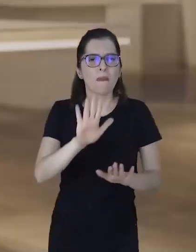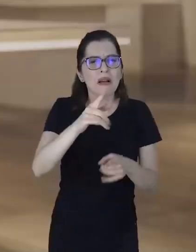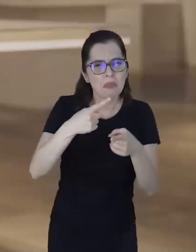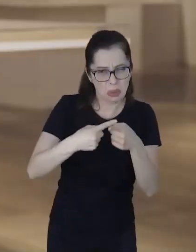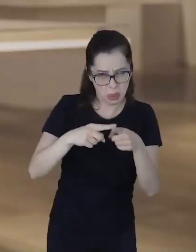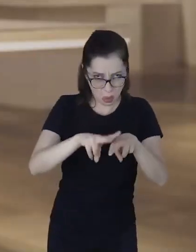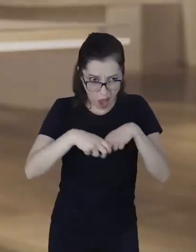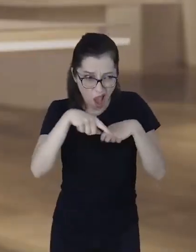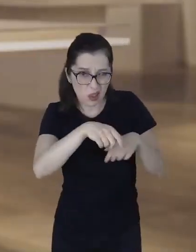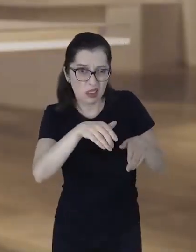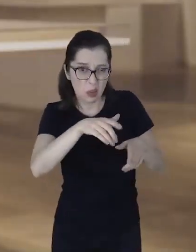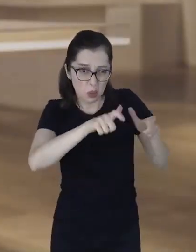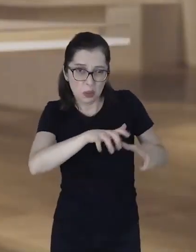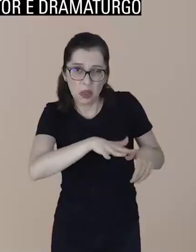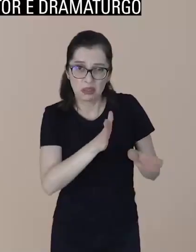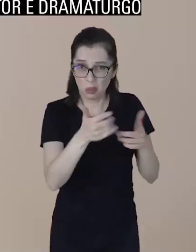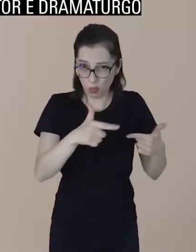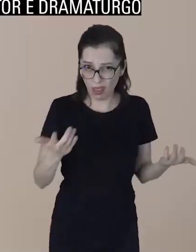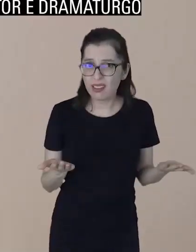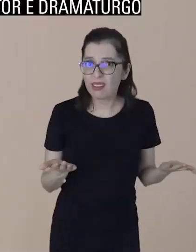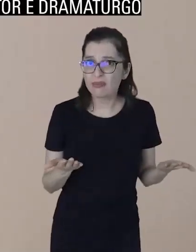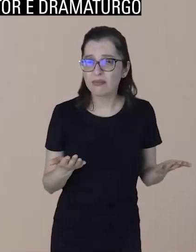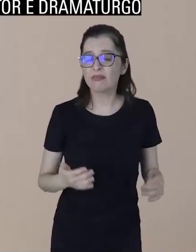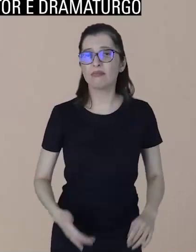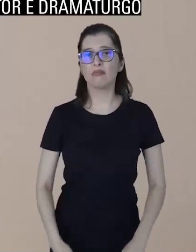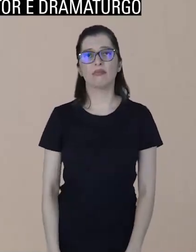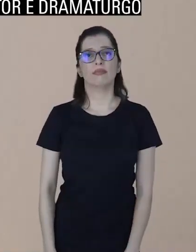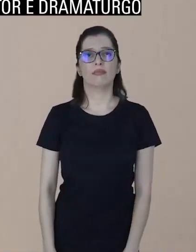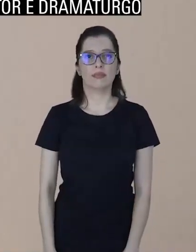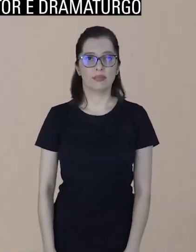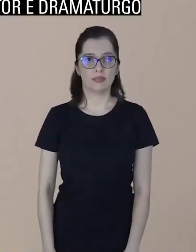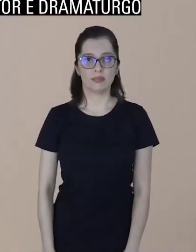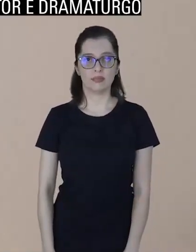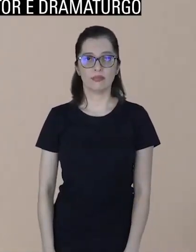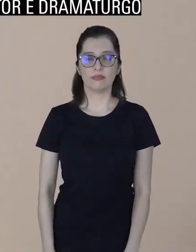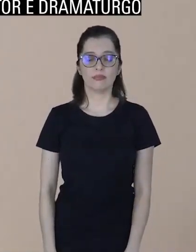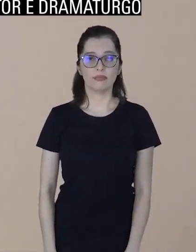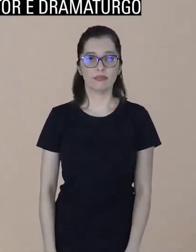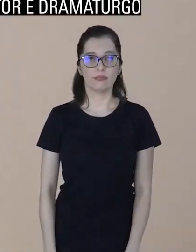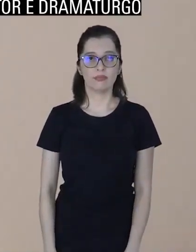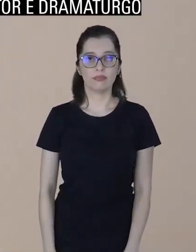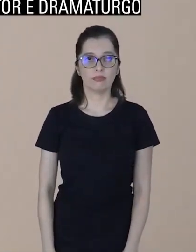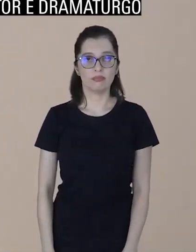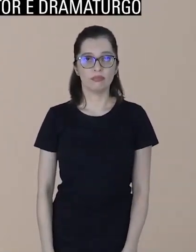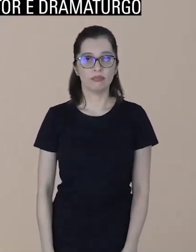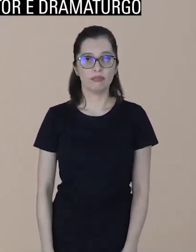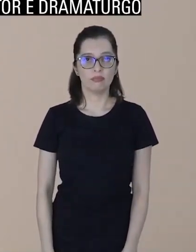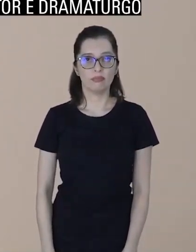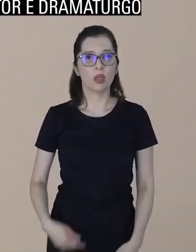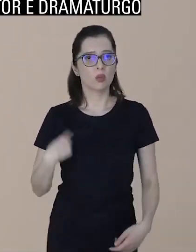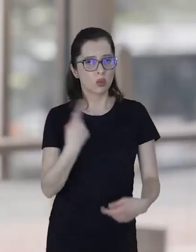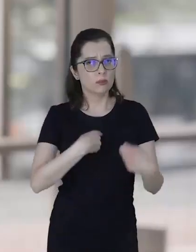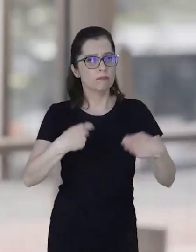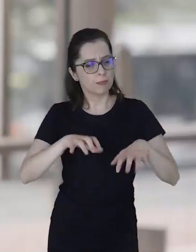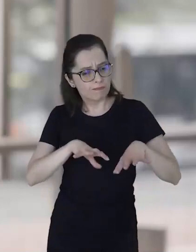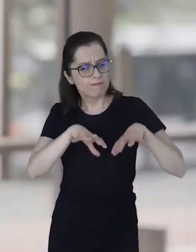espaços não são acessíveis. Edgar Jaques, ator, escritor e dramaturgo. Tem cabelos curtos e azuis. Clica no celular próximo aos olhos.